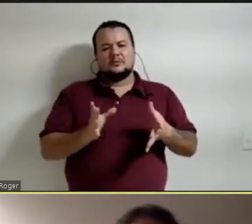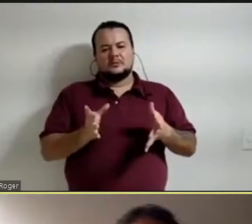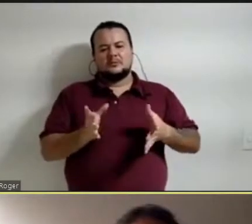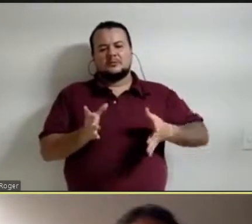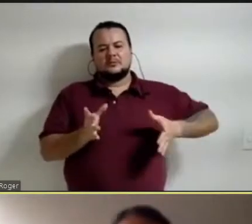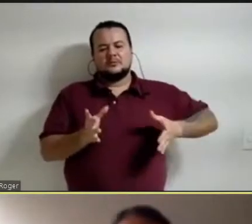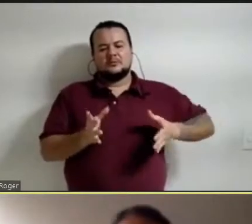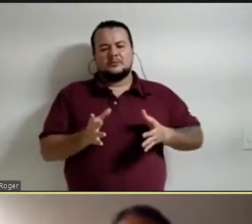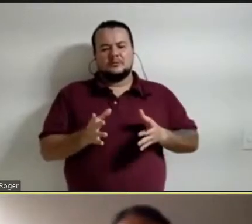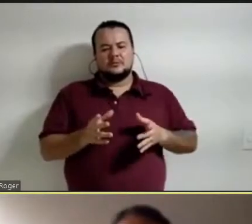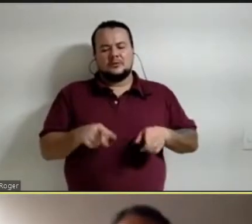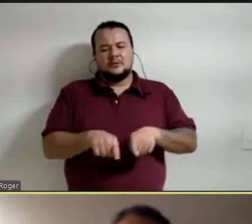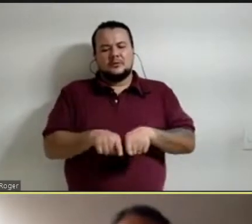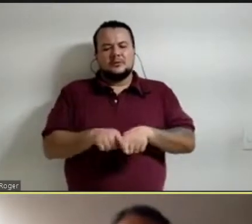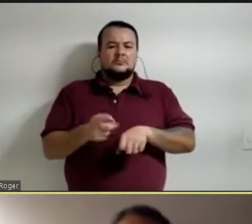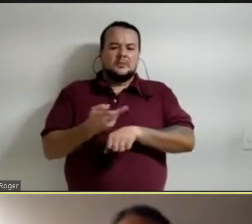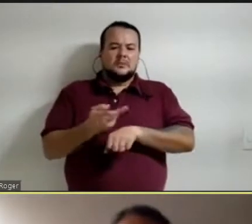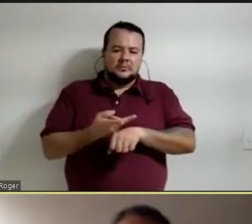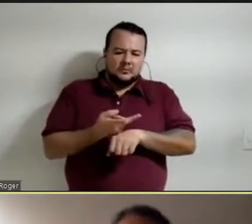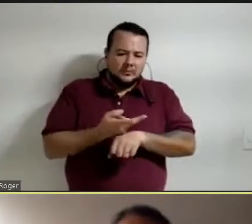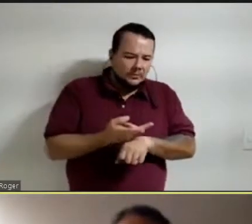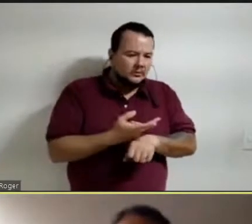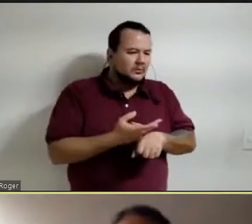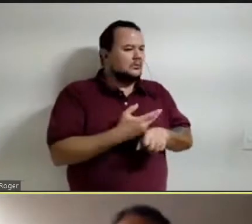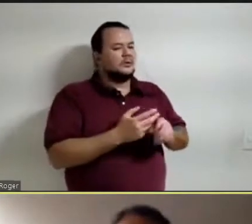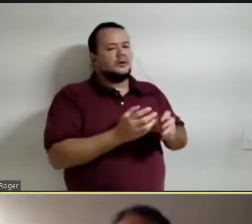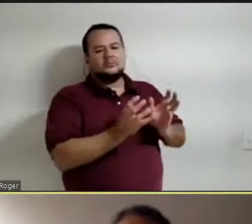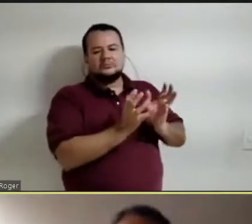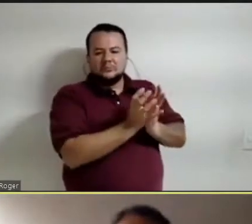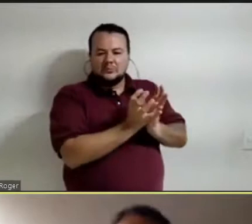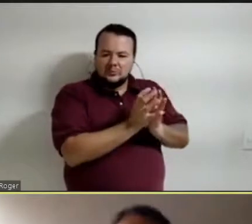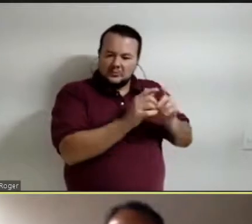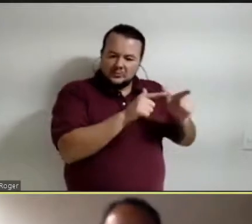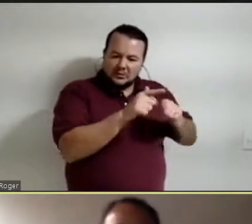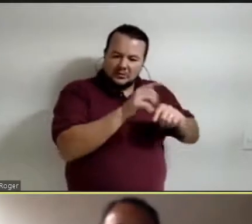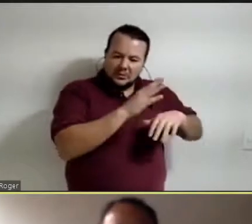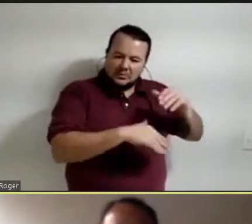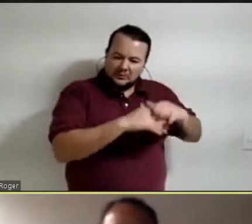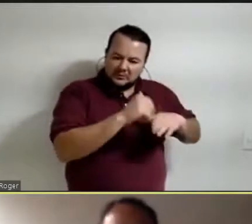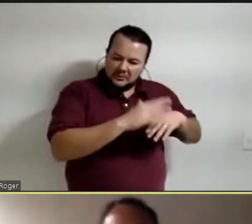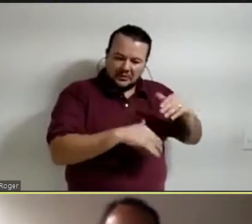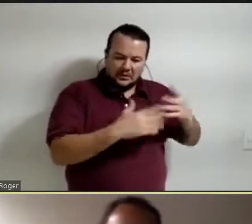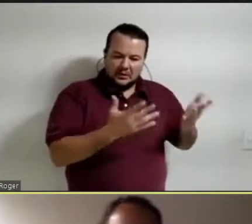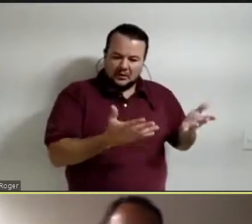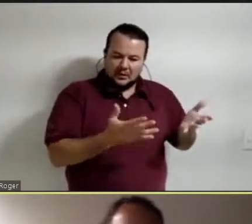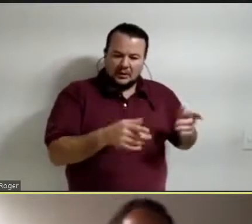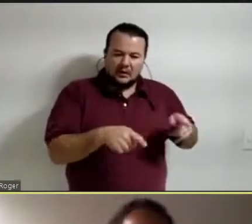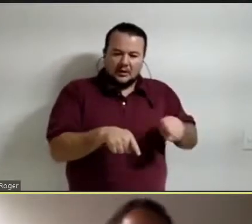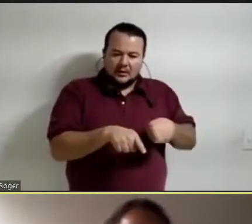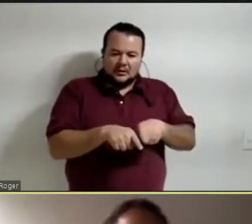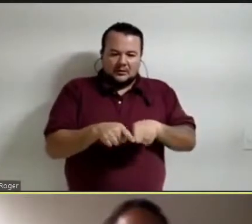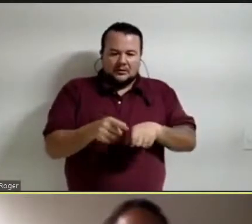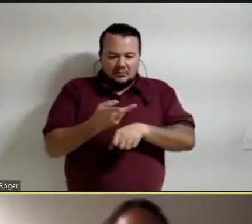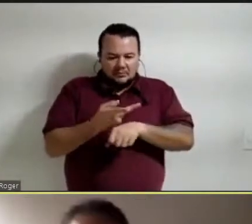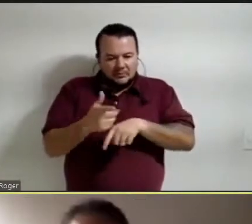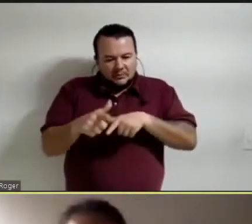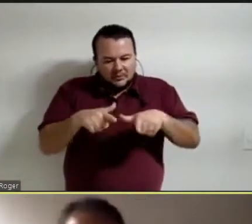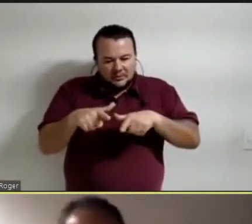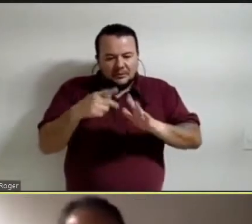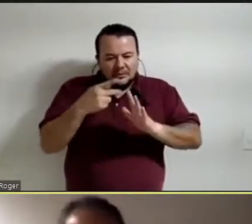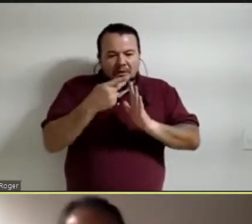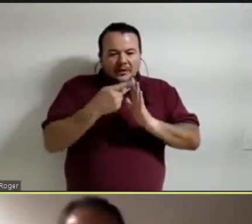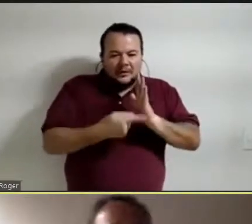acho que sempre queremos que fazer equipos multidisciplinarios, e trabalhar em projetos que permitam ter equipos